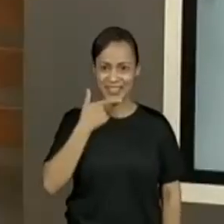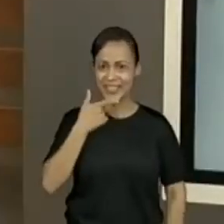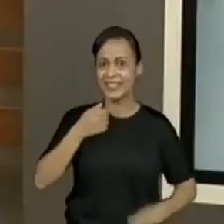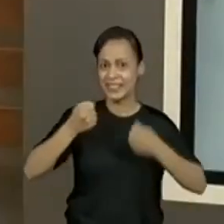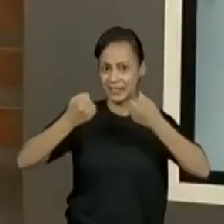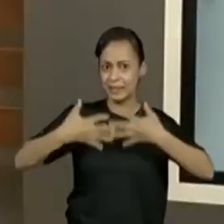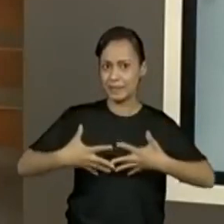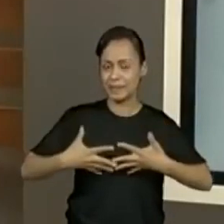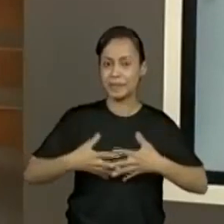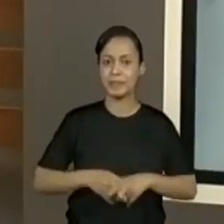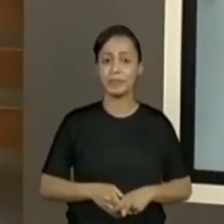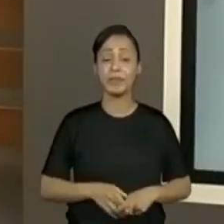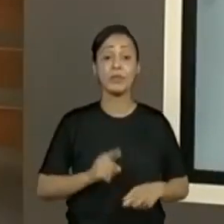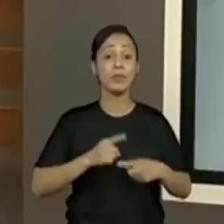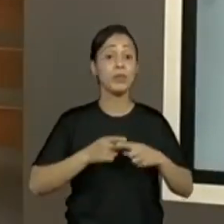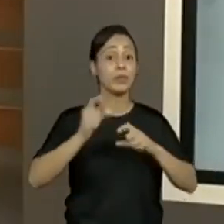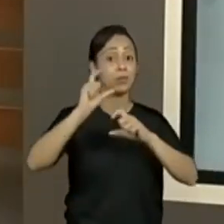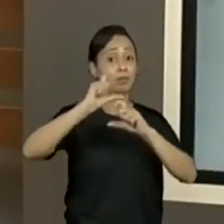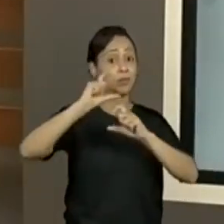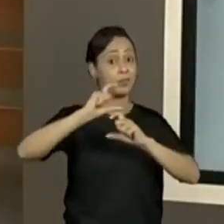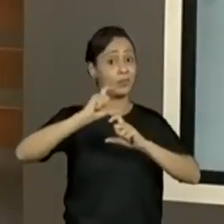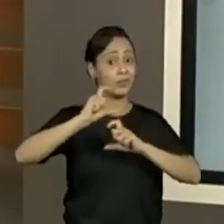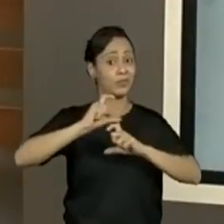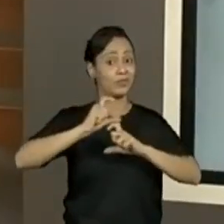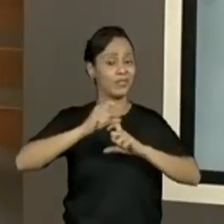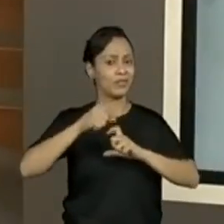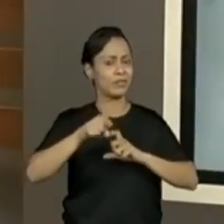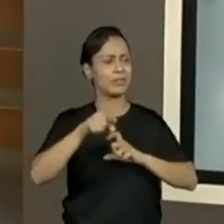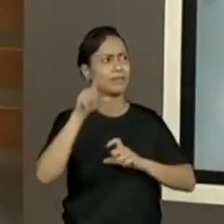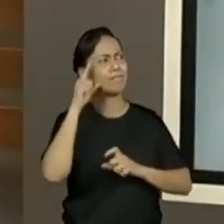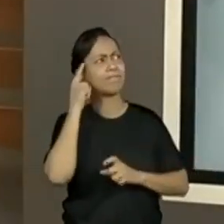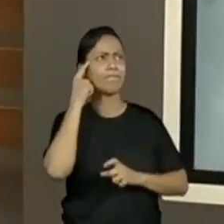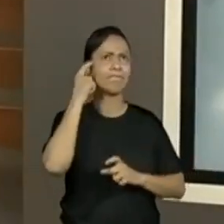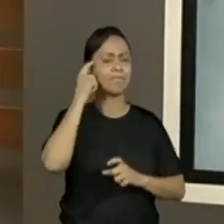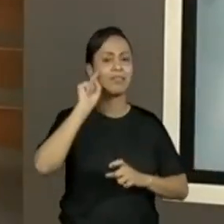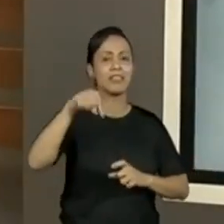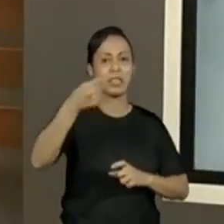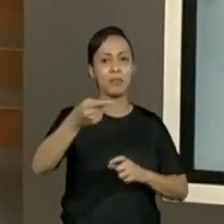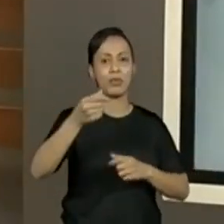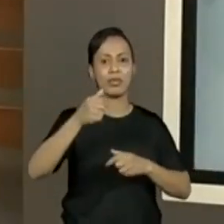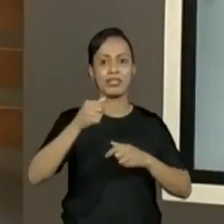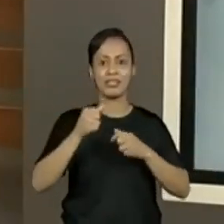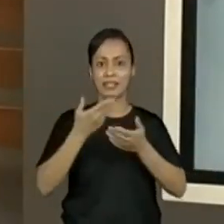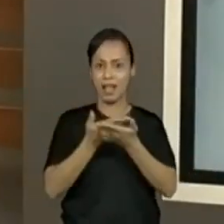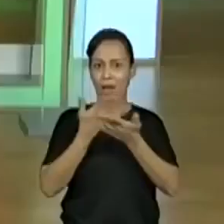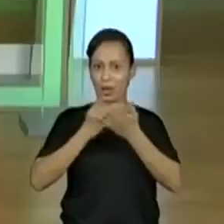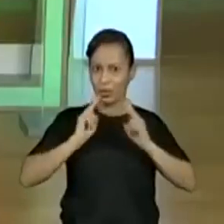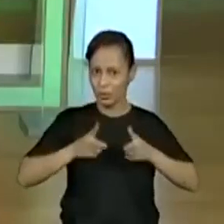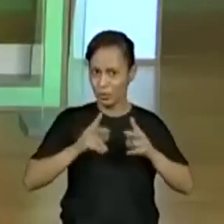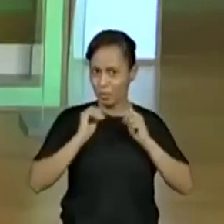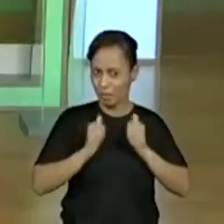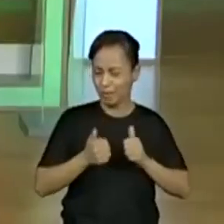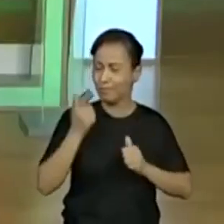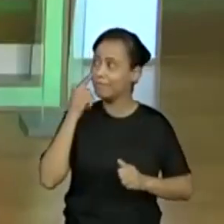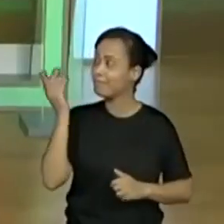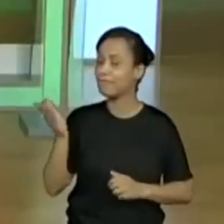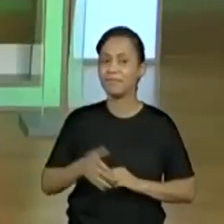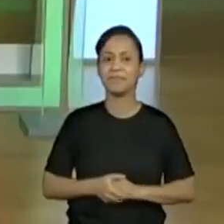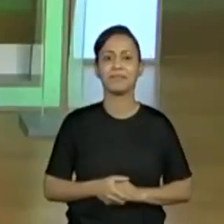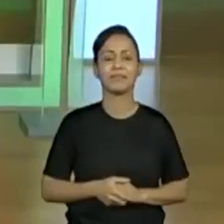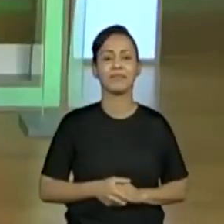só para vocês ouvirem essa quadrinha, porque na hora certa a gente vai trabalhar com ela. Posso recitar agora? Pode, pode, pode.